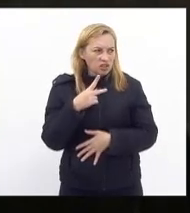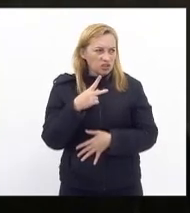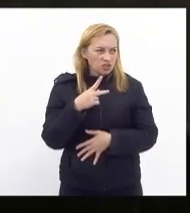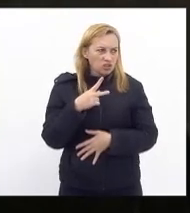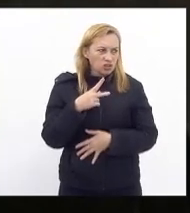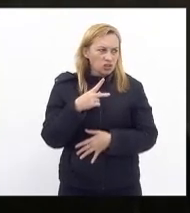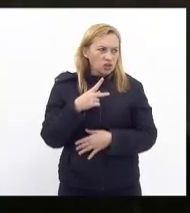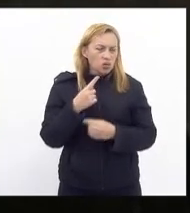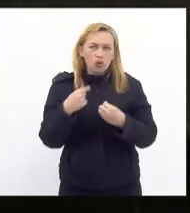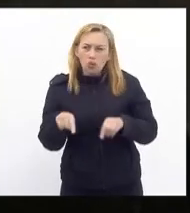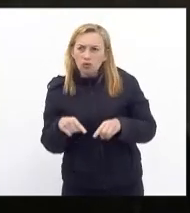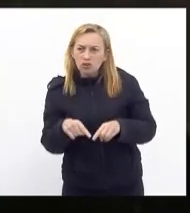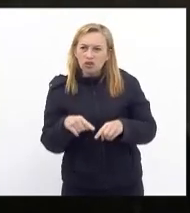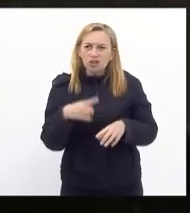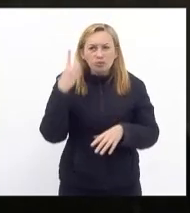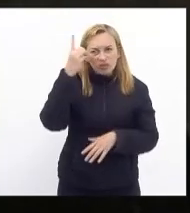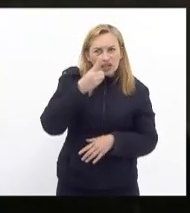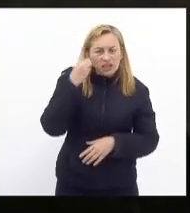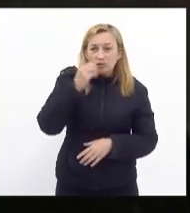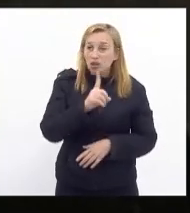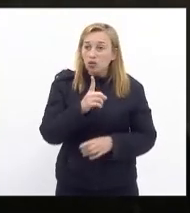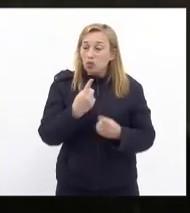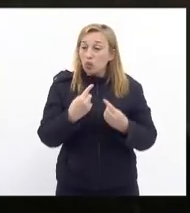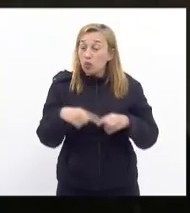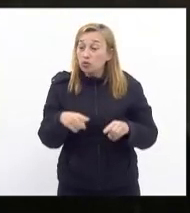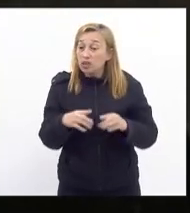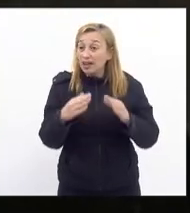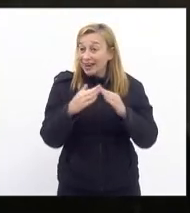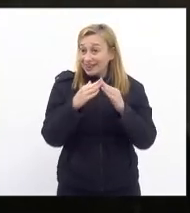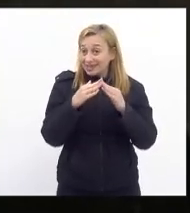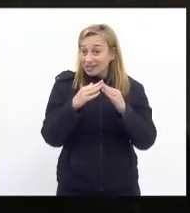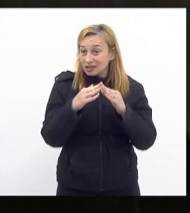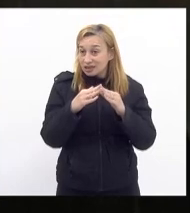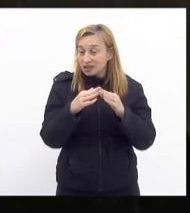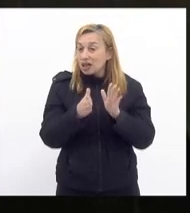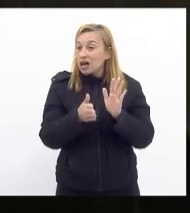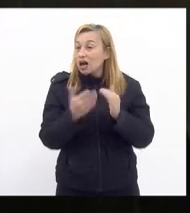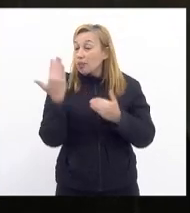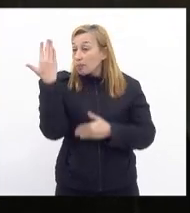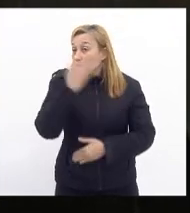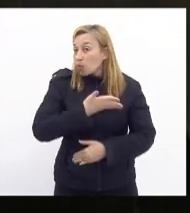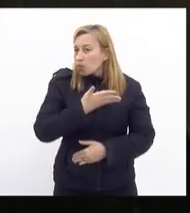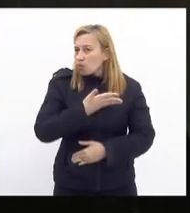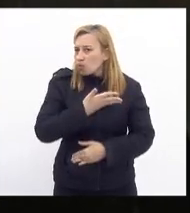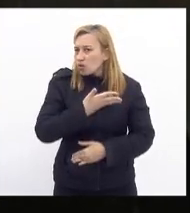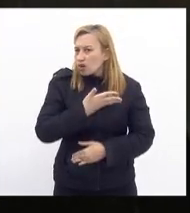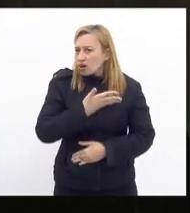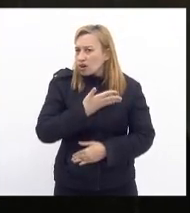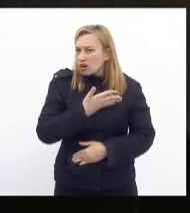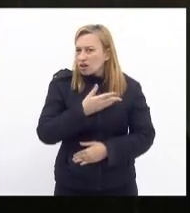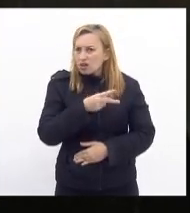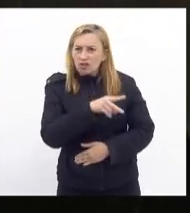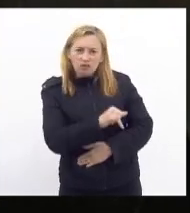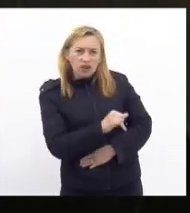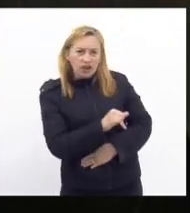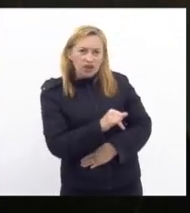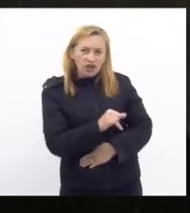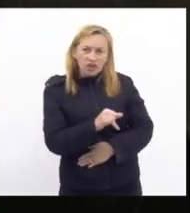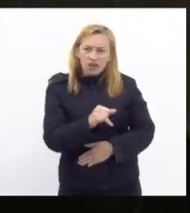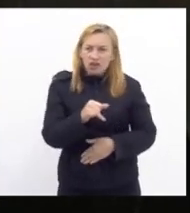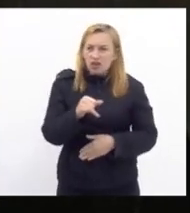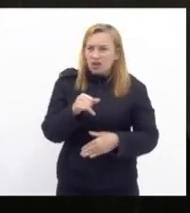o deputado com a deputada não quer medir força com a casa aprova vai para lá veta